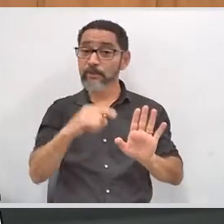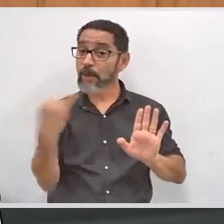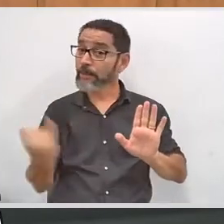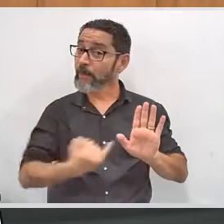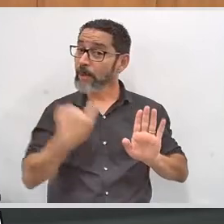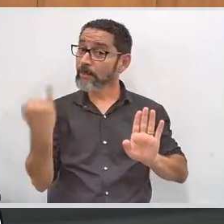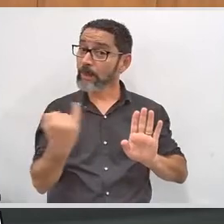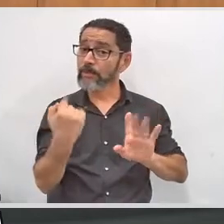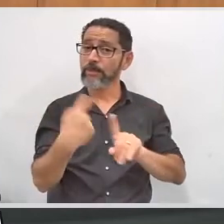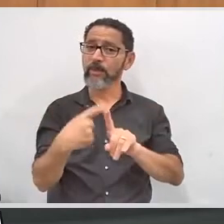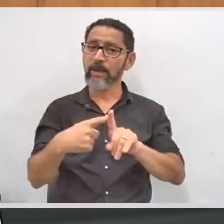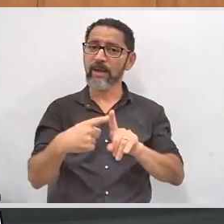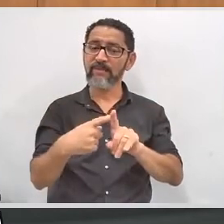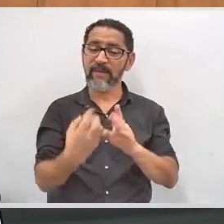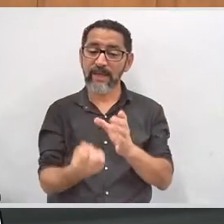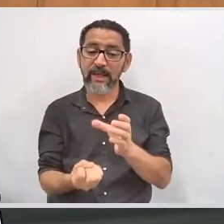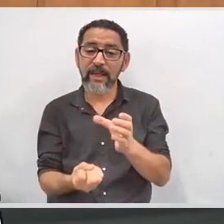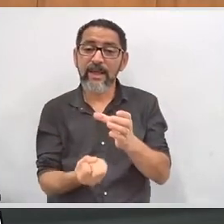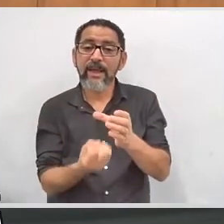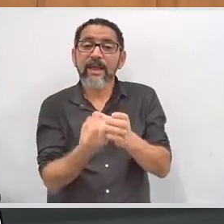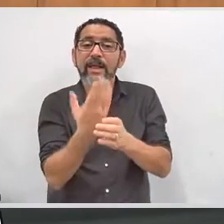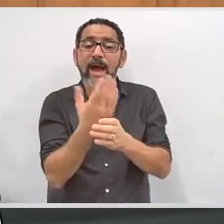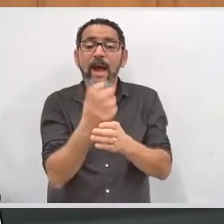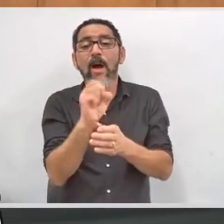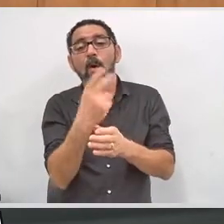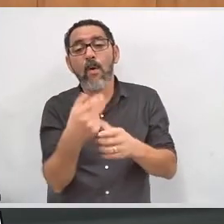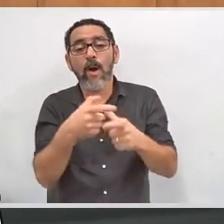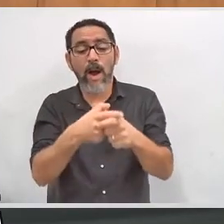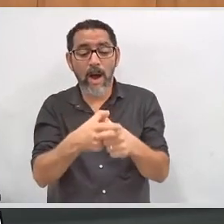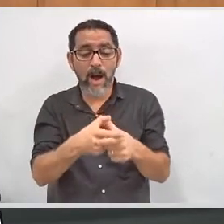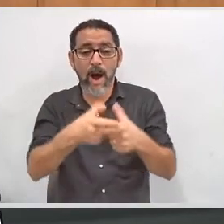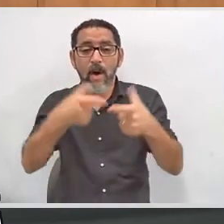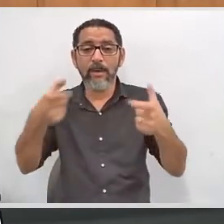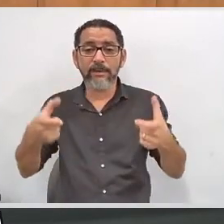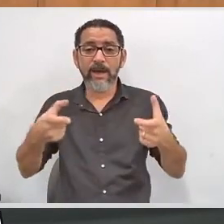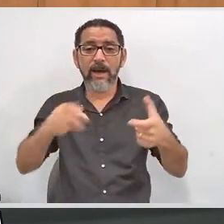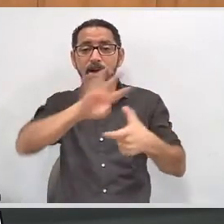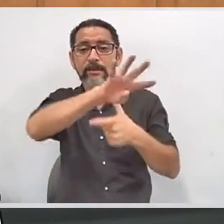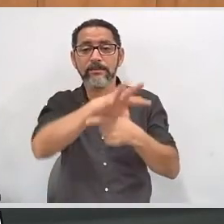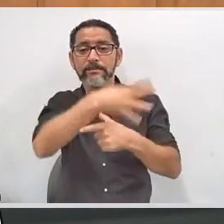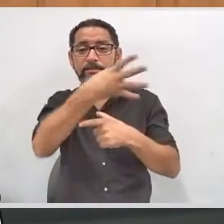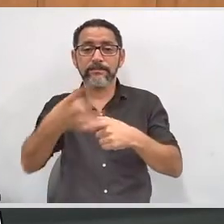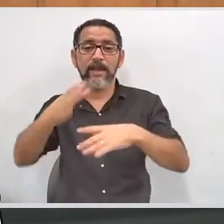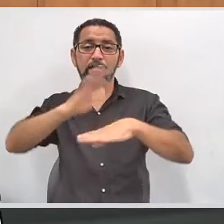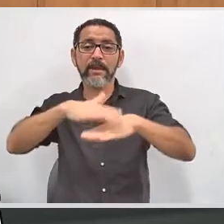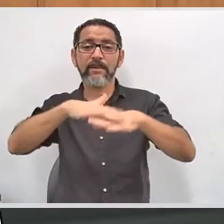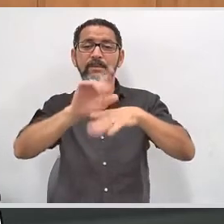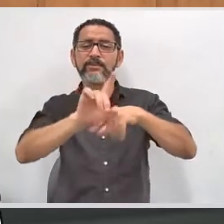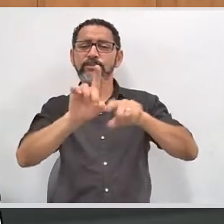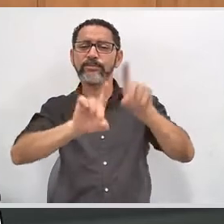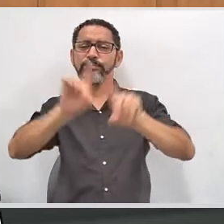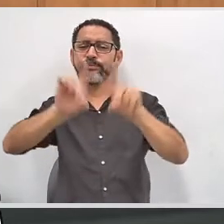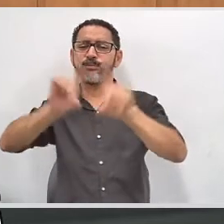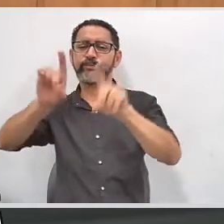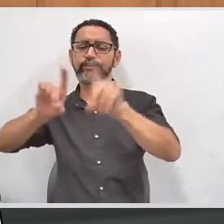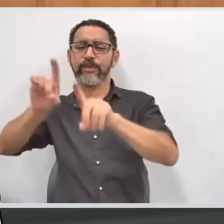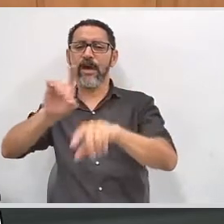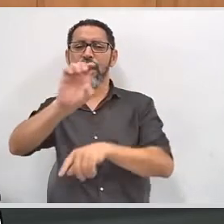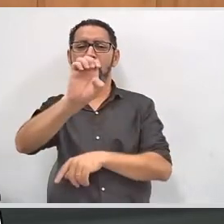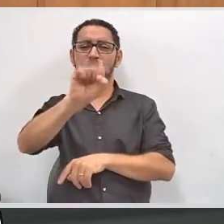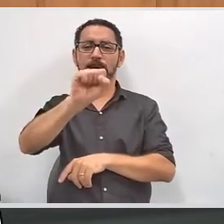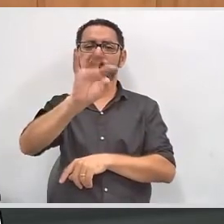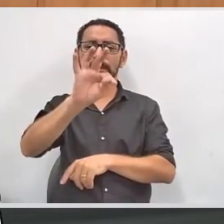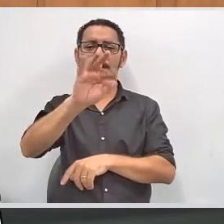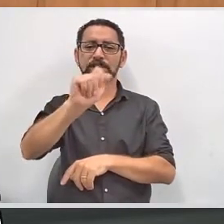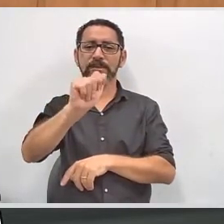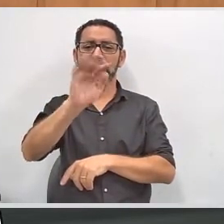Para que isso gere estatísticas à justiça eleitoral. As estatísticas, os números são interessantes para as ações